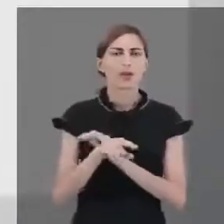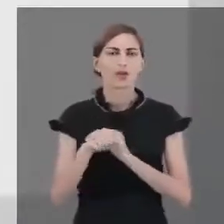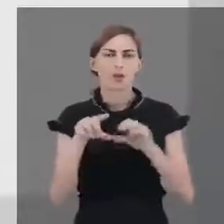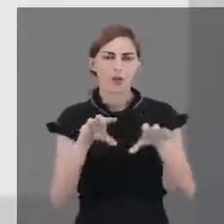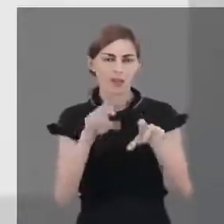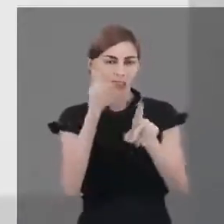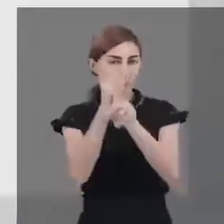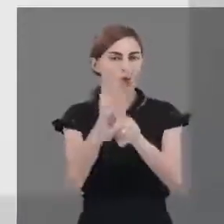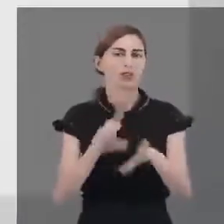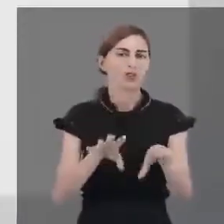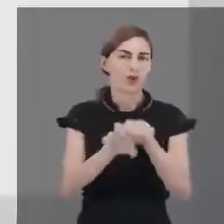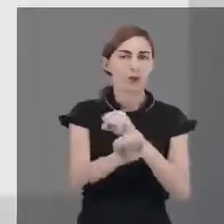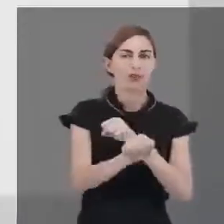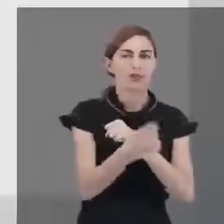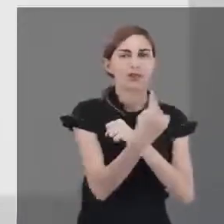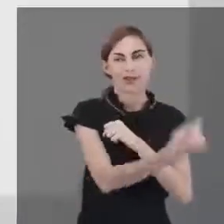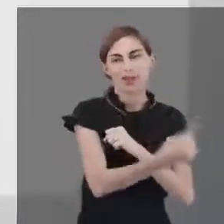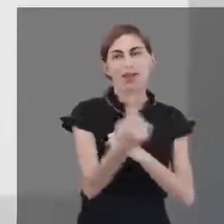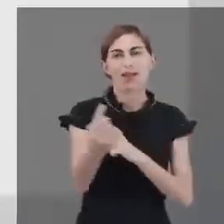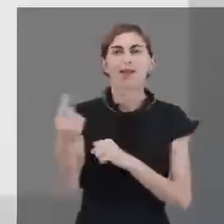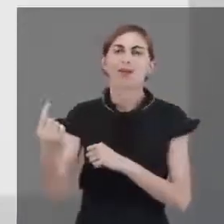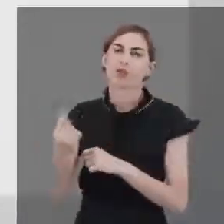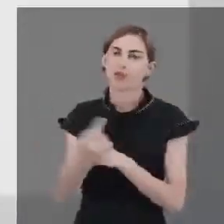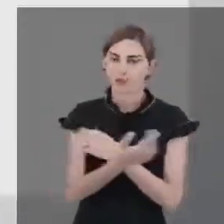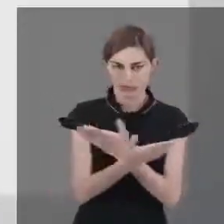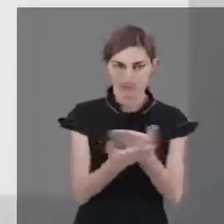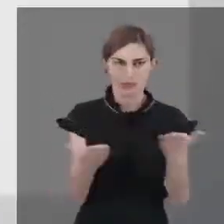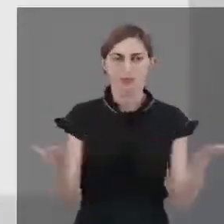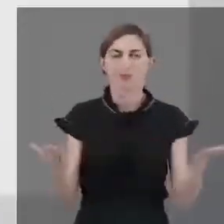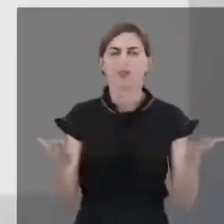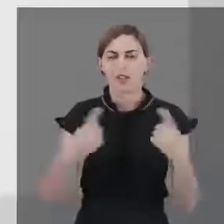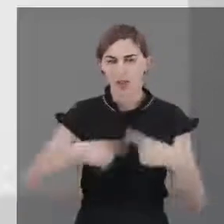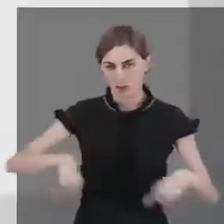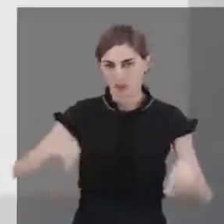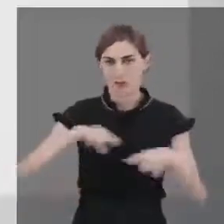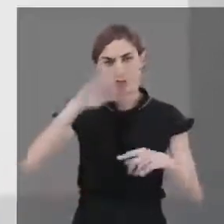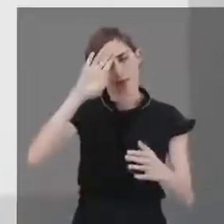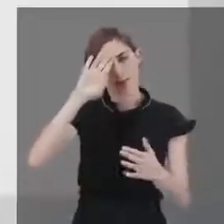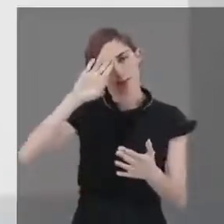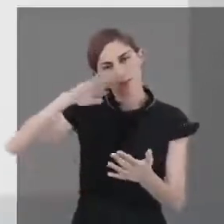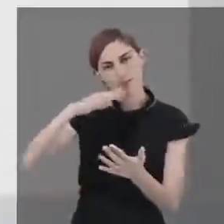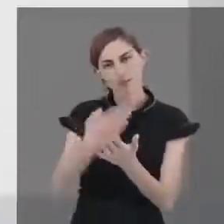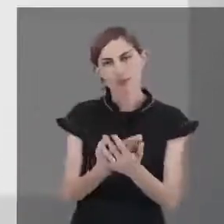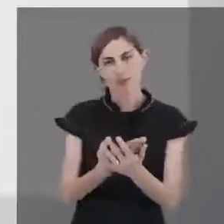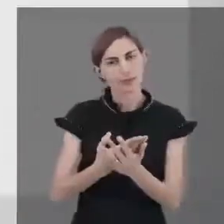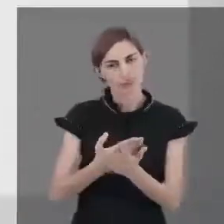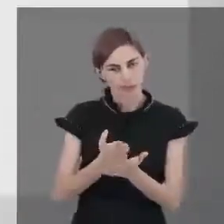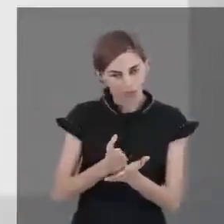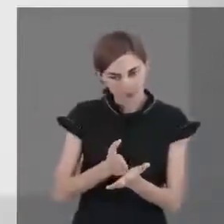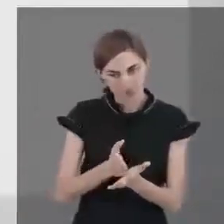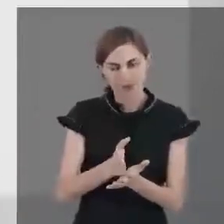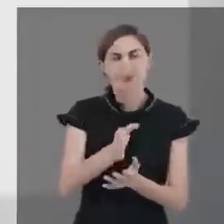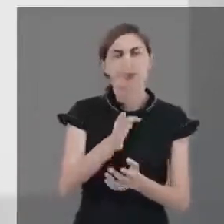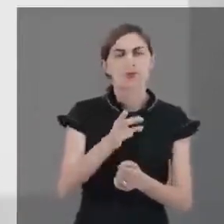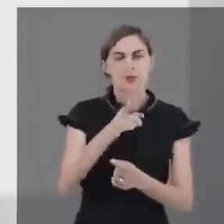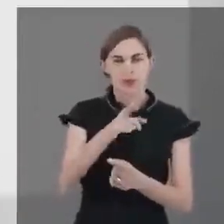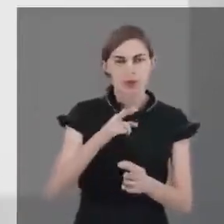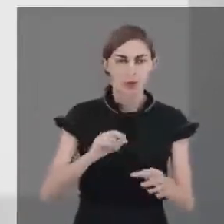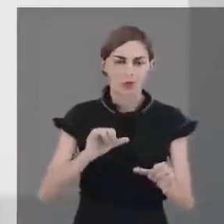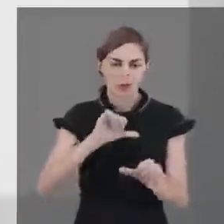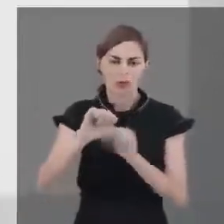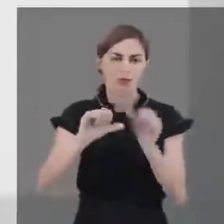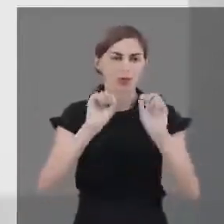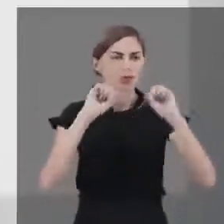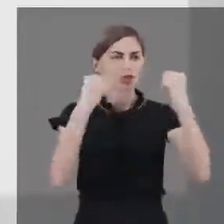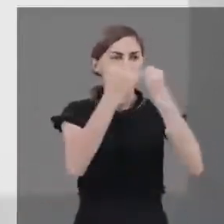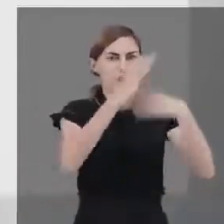formatura de cada uma e de cada um de vocês. Nós acreditamos que o caminho para a transformação social